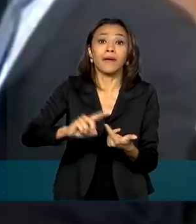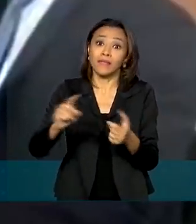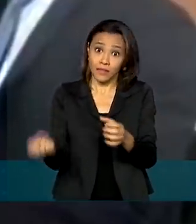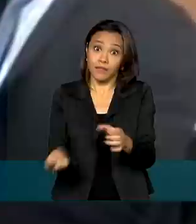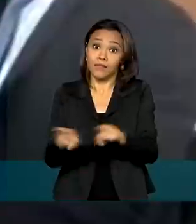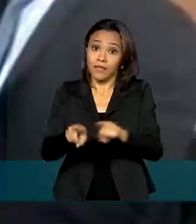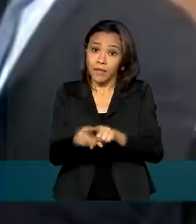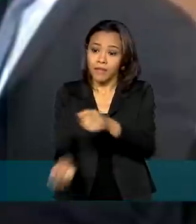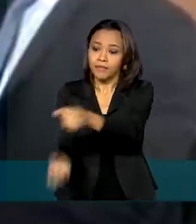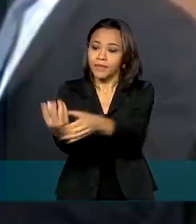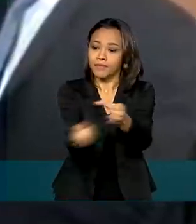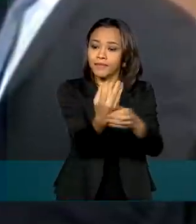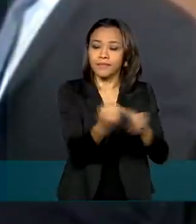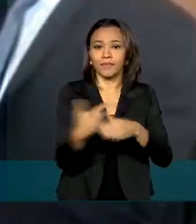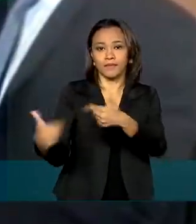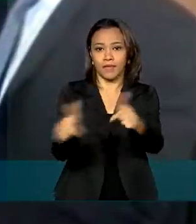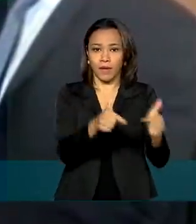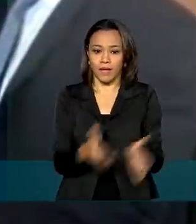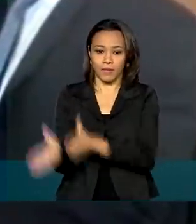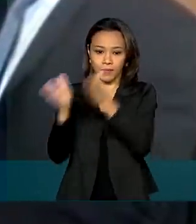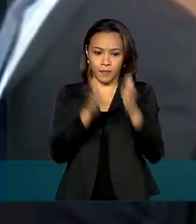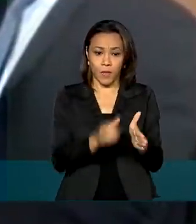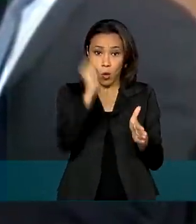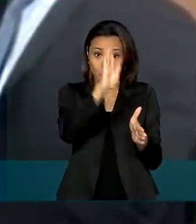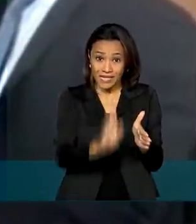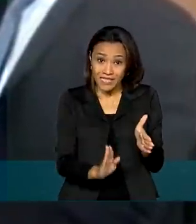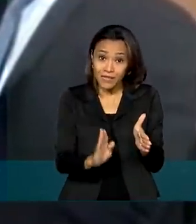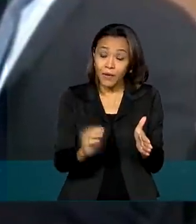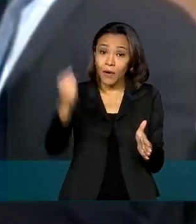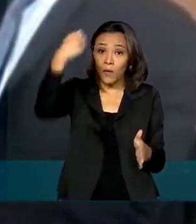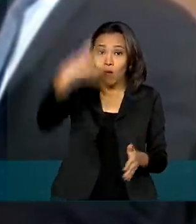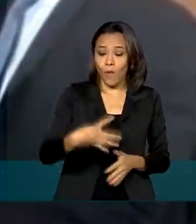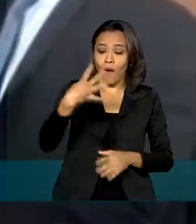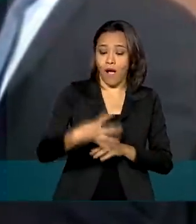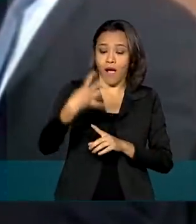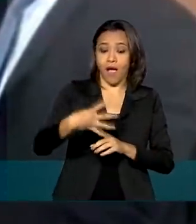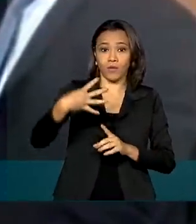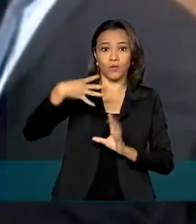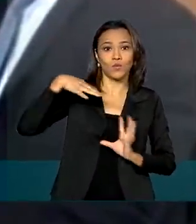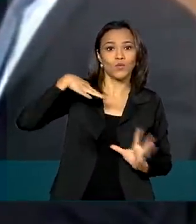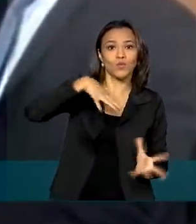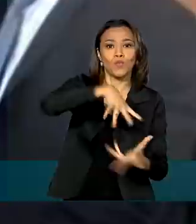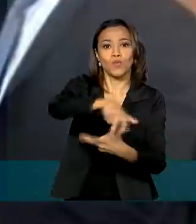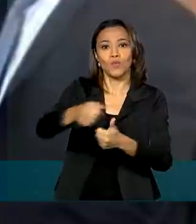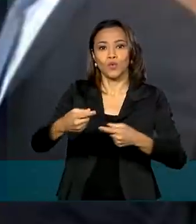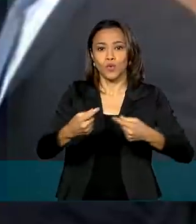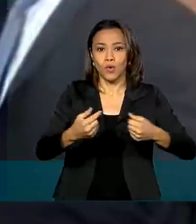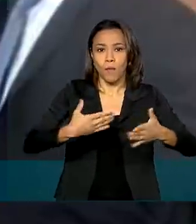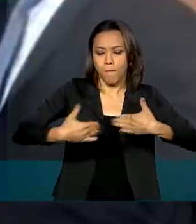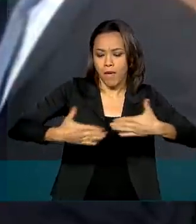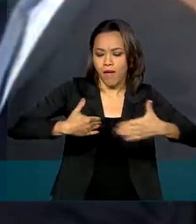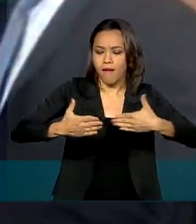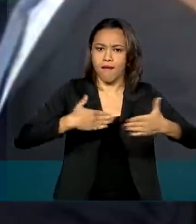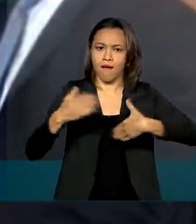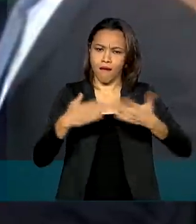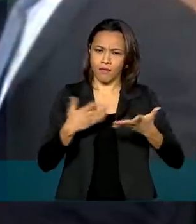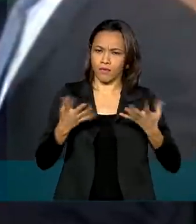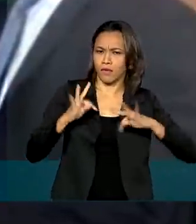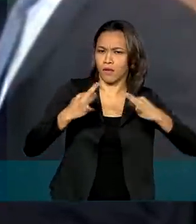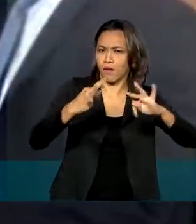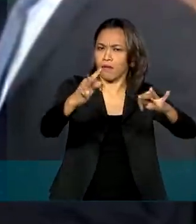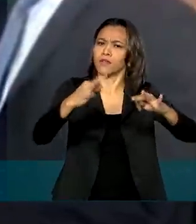O Brasil é o quarto maior mercado digital do mundo. Temos evoluído muito nos últimos meses, mas queremos avançar